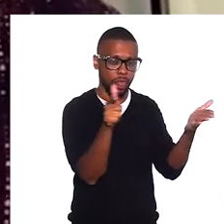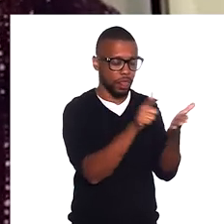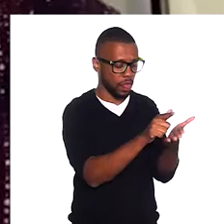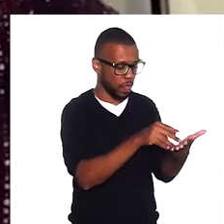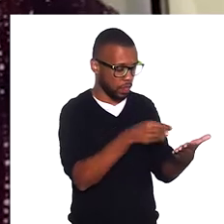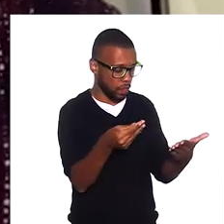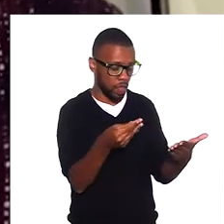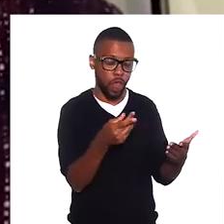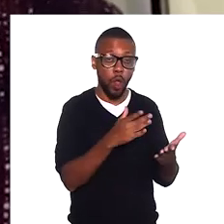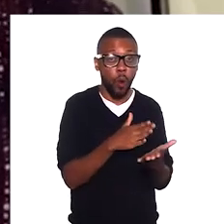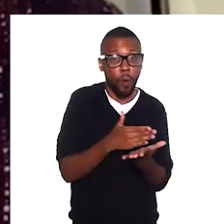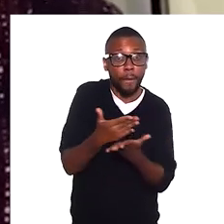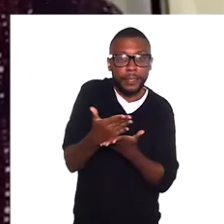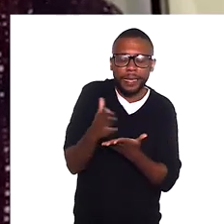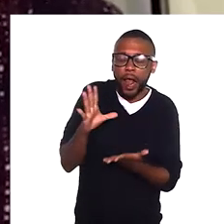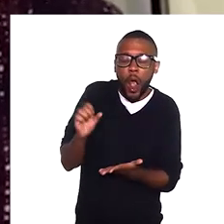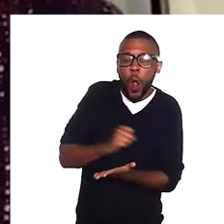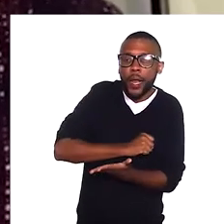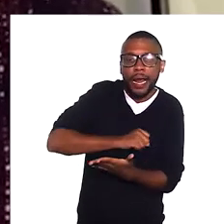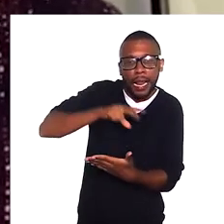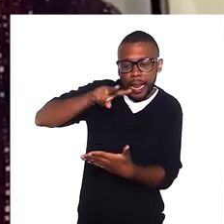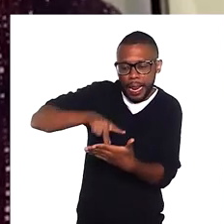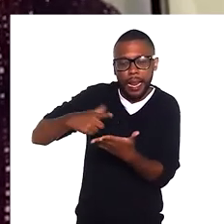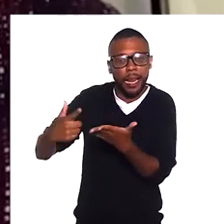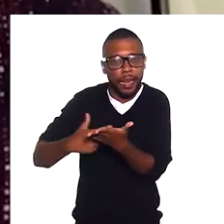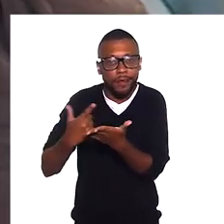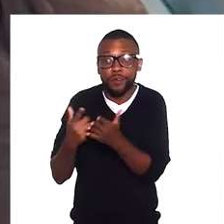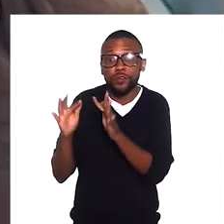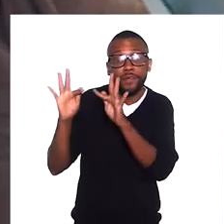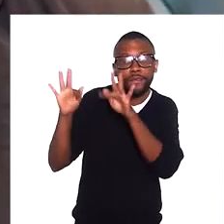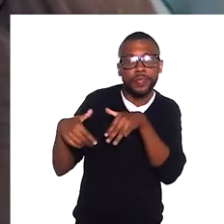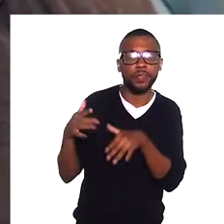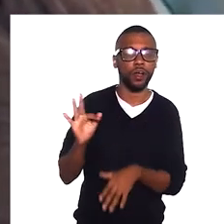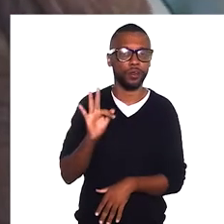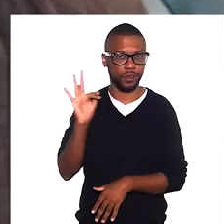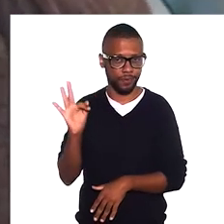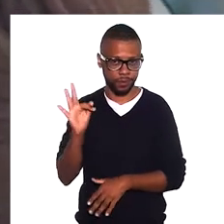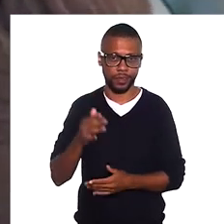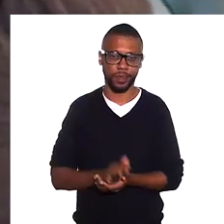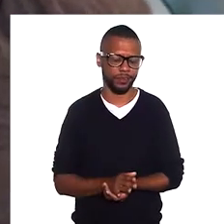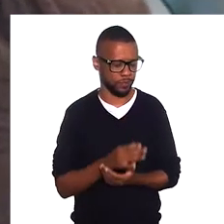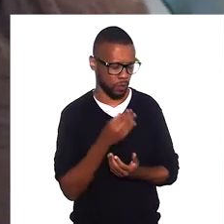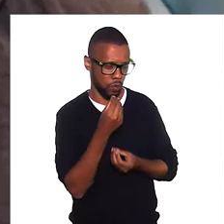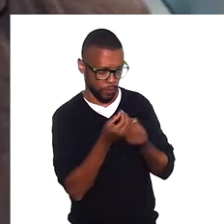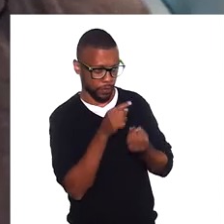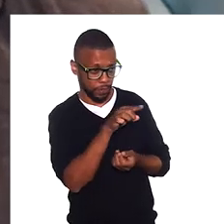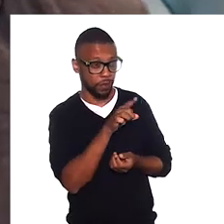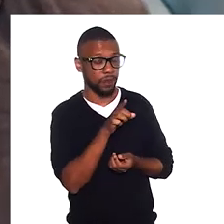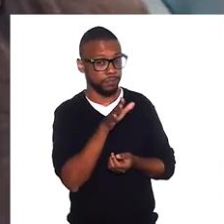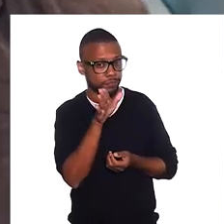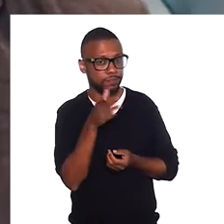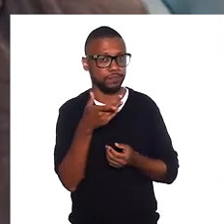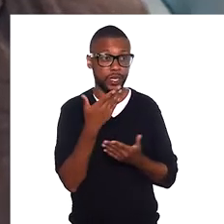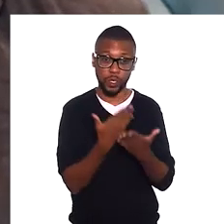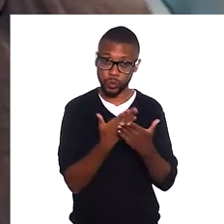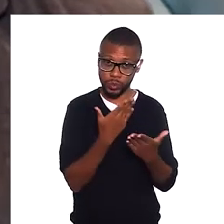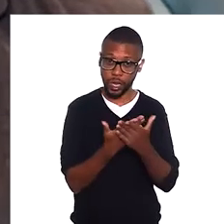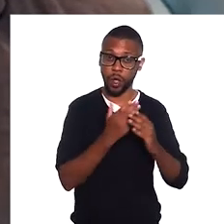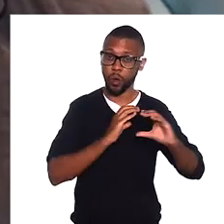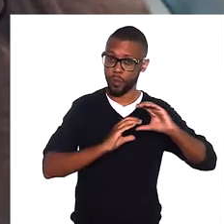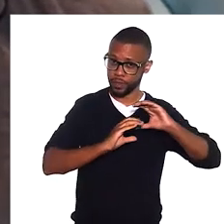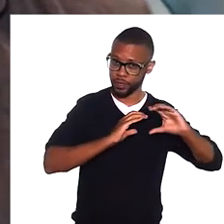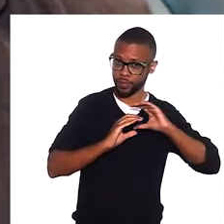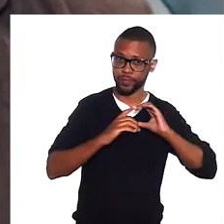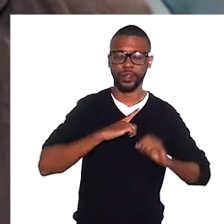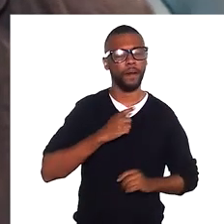livro no final da faculdade, Eu acho. E quando você foi fazer comunicação, havia